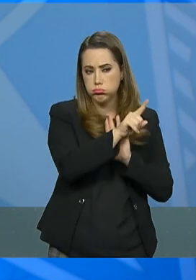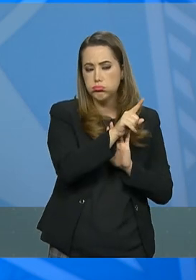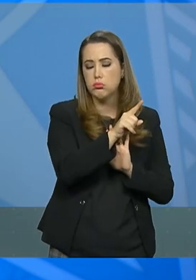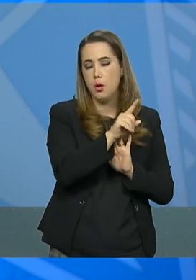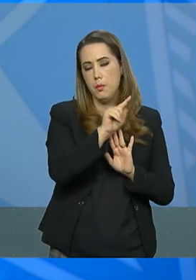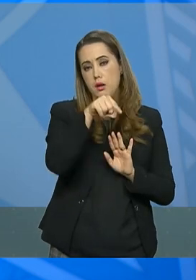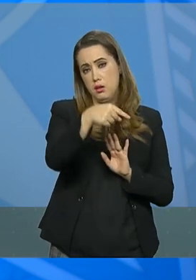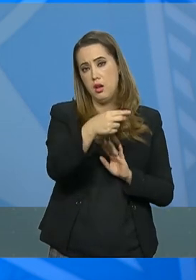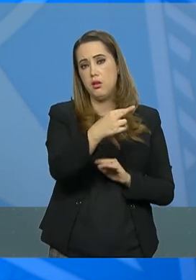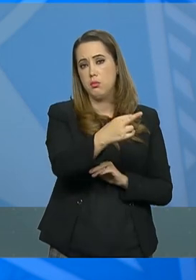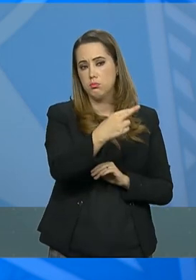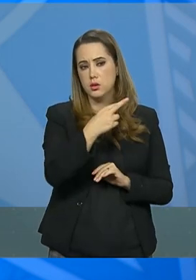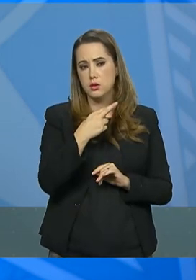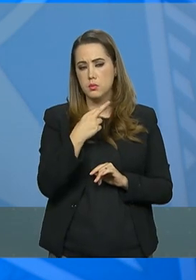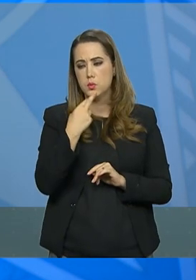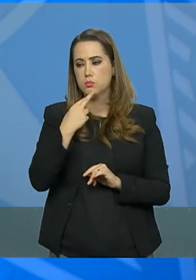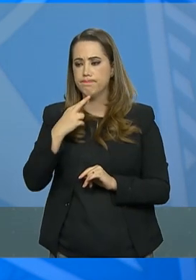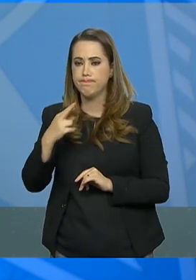contestar.